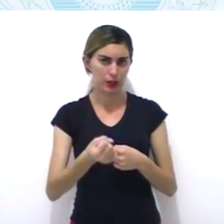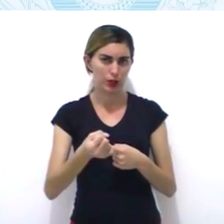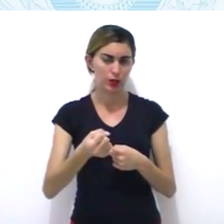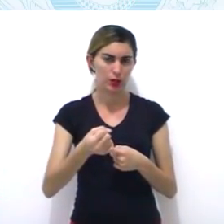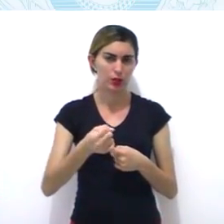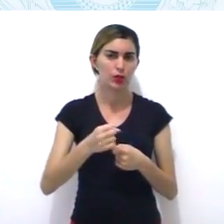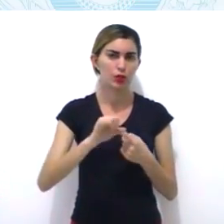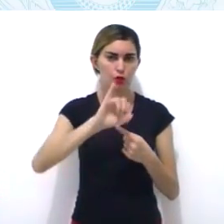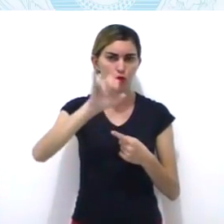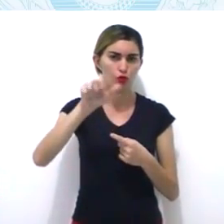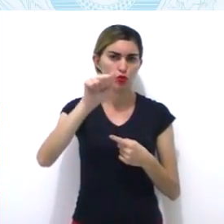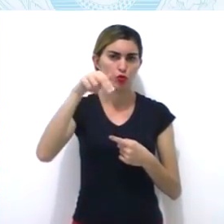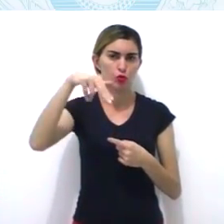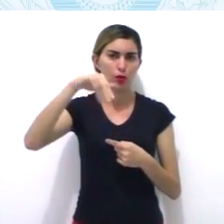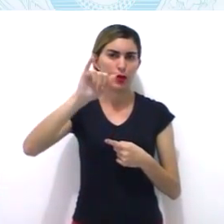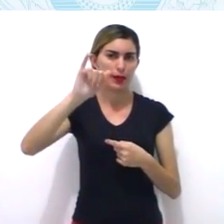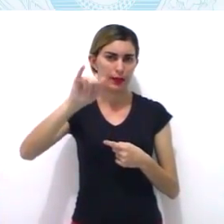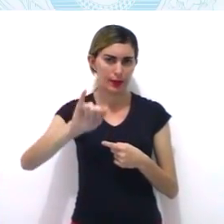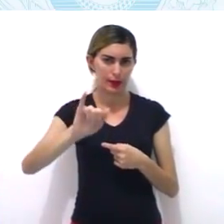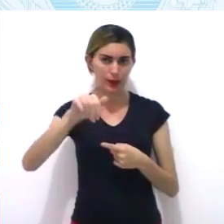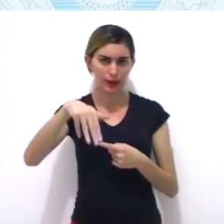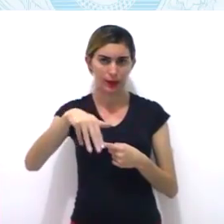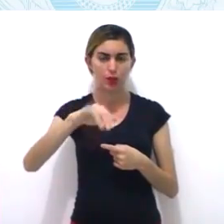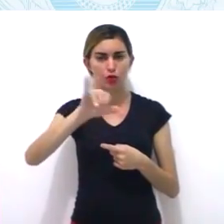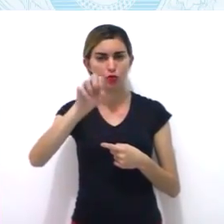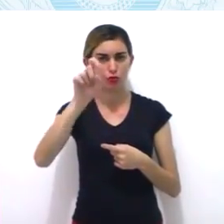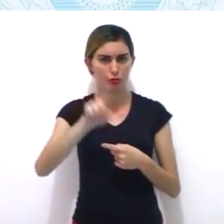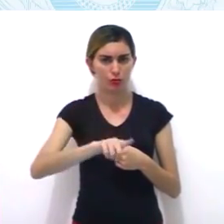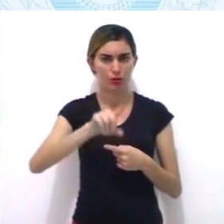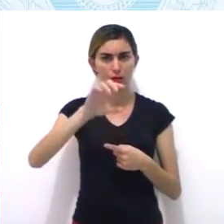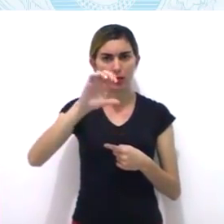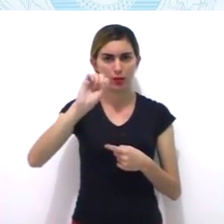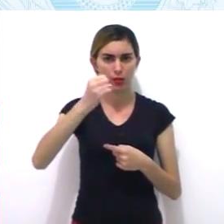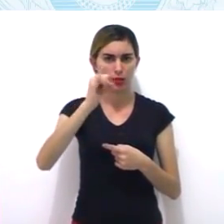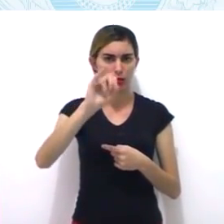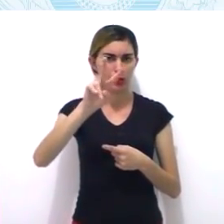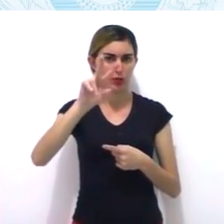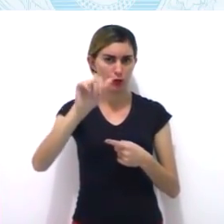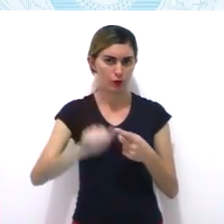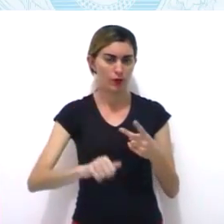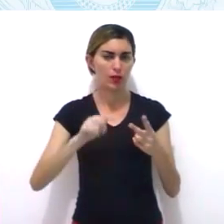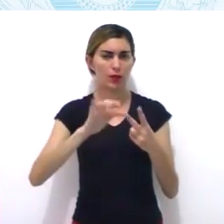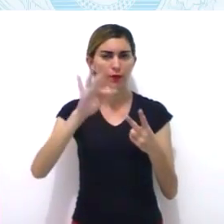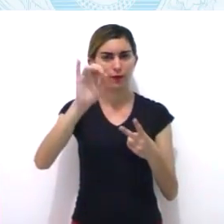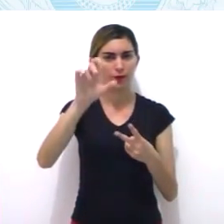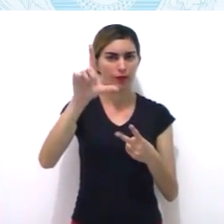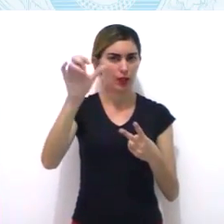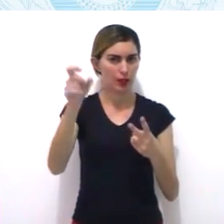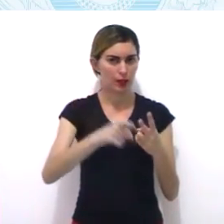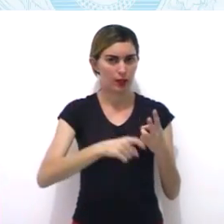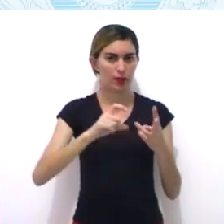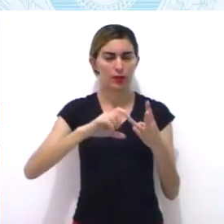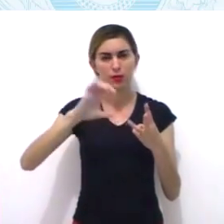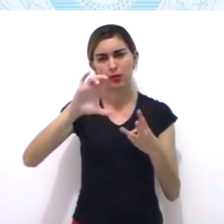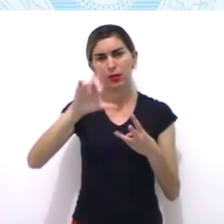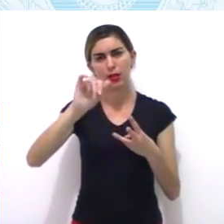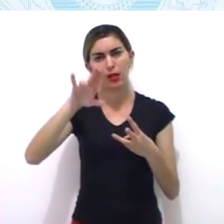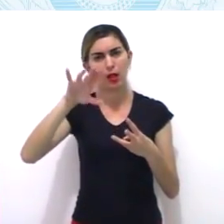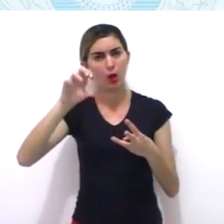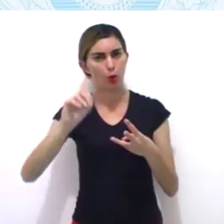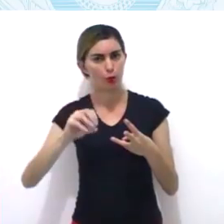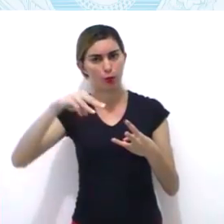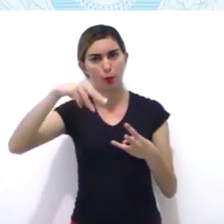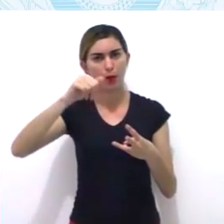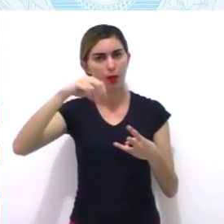Cláudio Manuel da Costa, que era um poeta, Inácio José de Alvarenga, Peixoto, advogado, Tomás